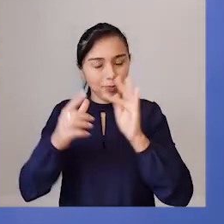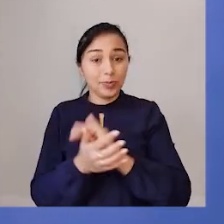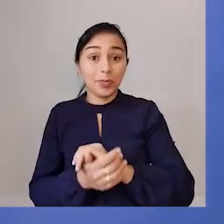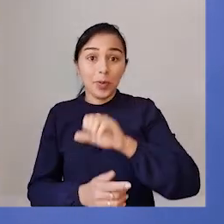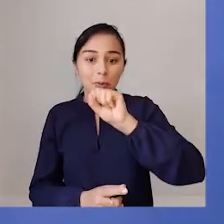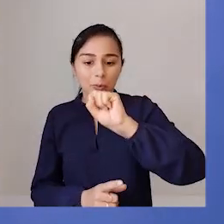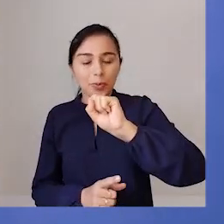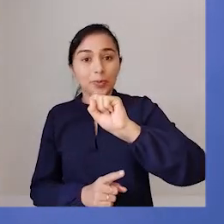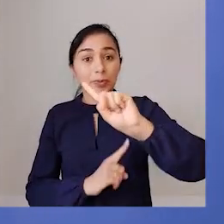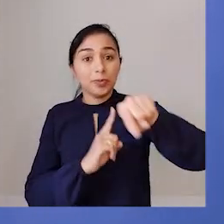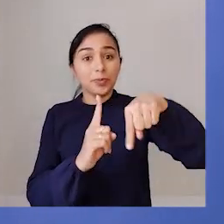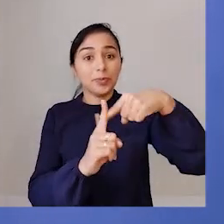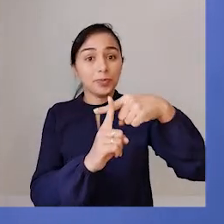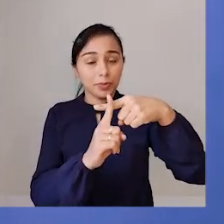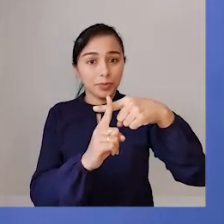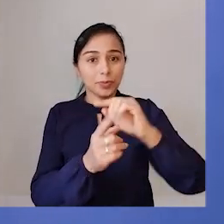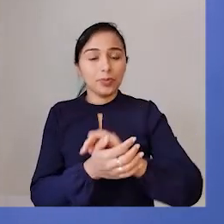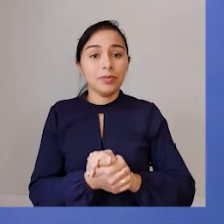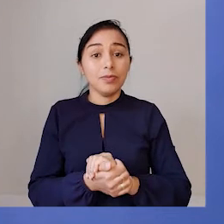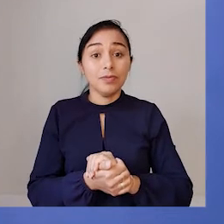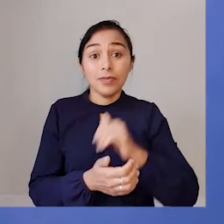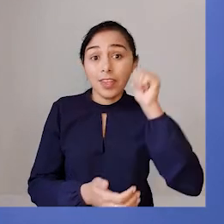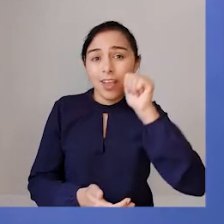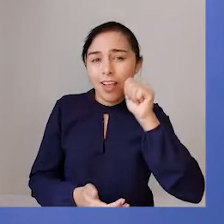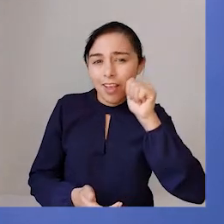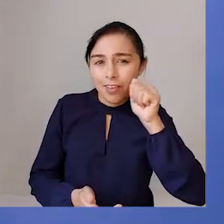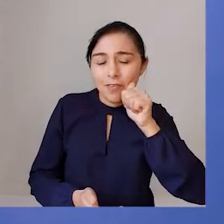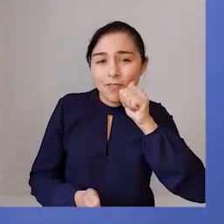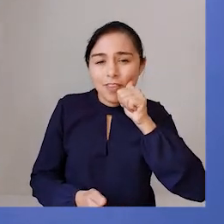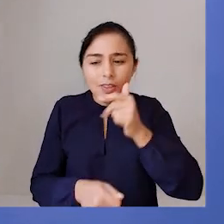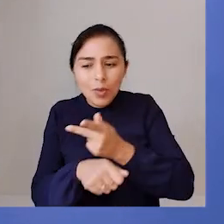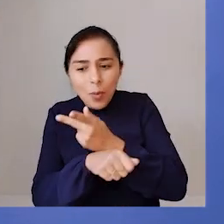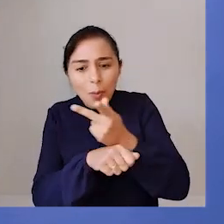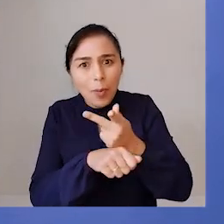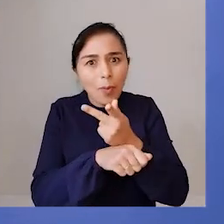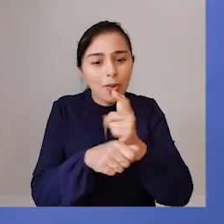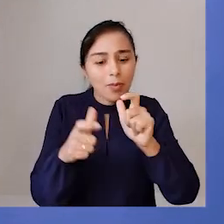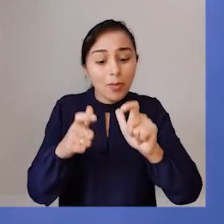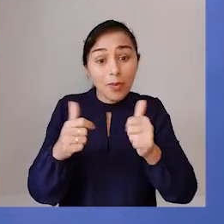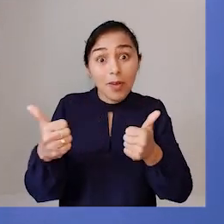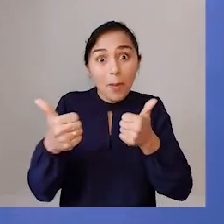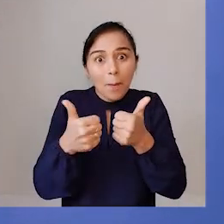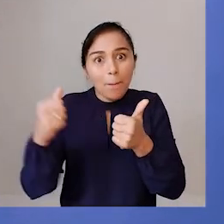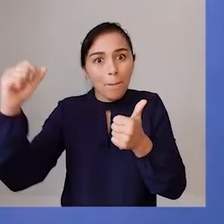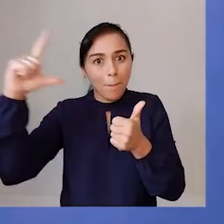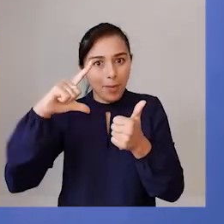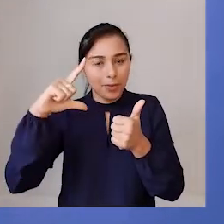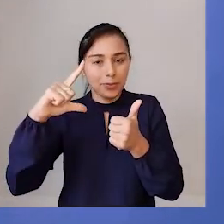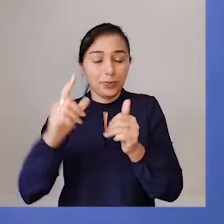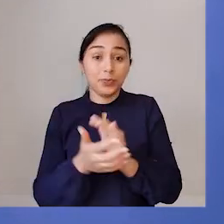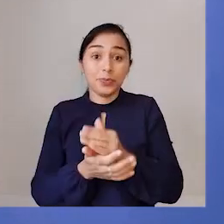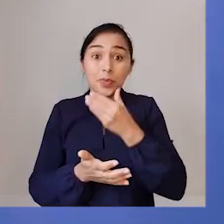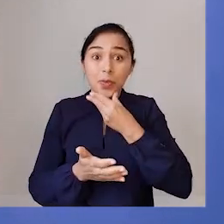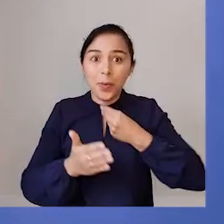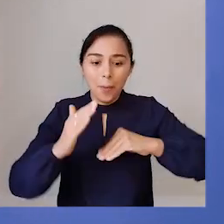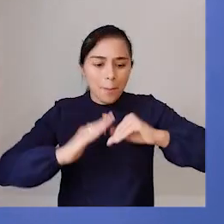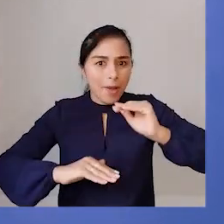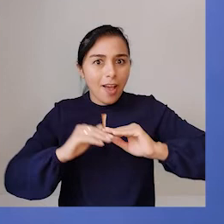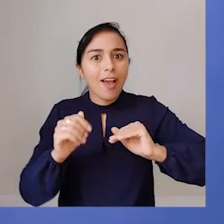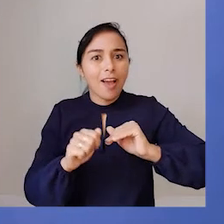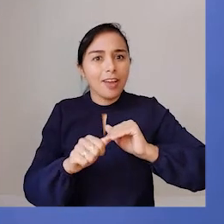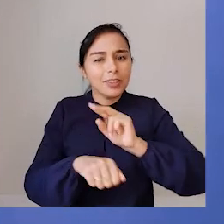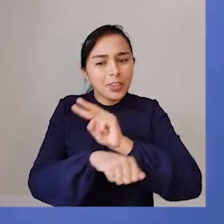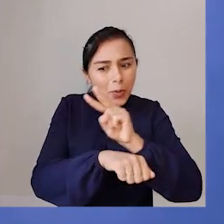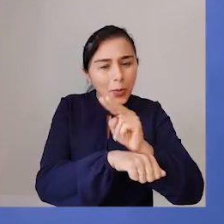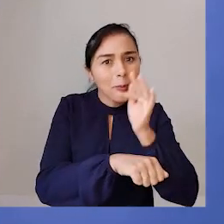Ela, andando para lá e para cá, está buscando um lugar perto do sol. E o jardineiro trouxe do quintal